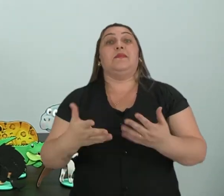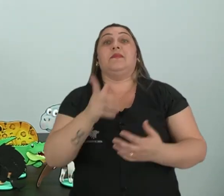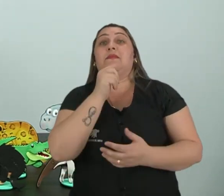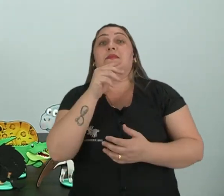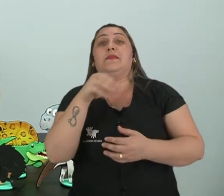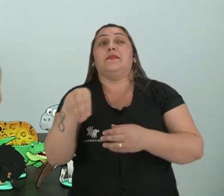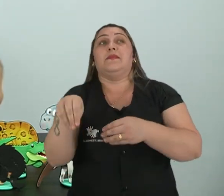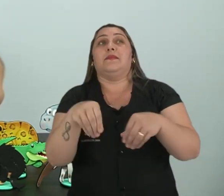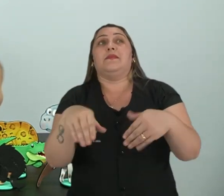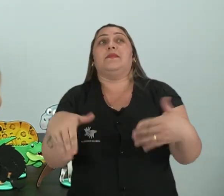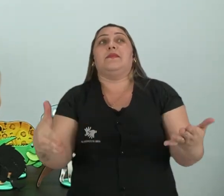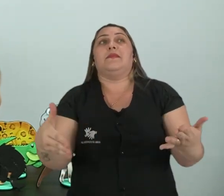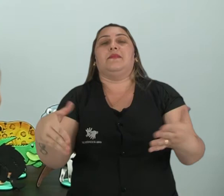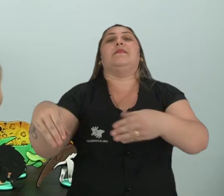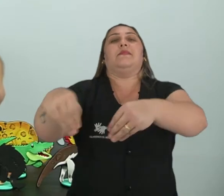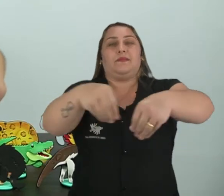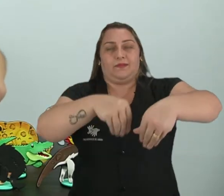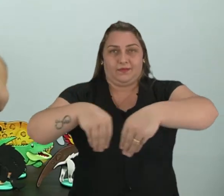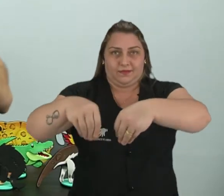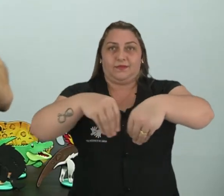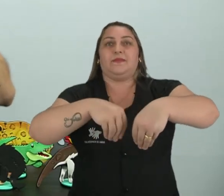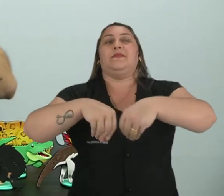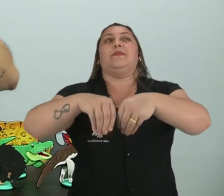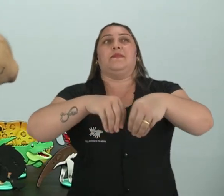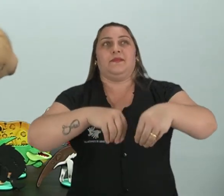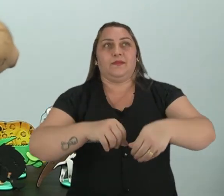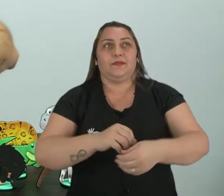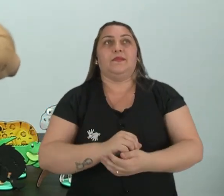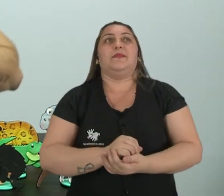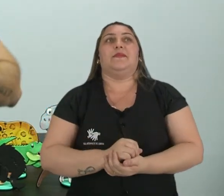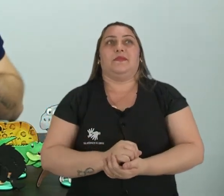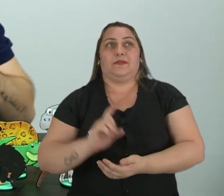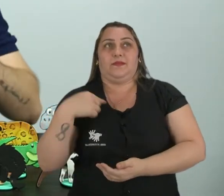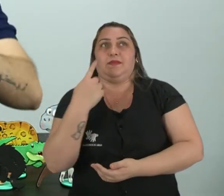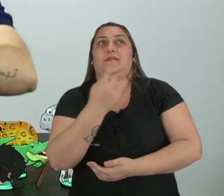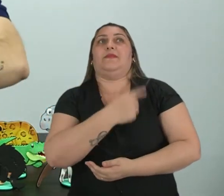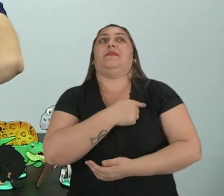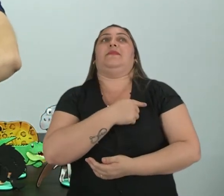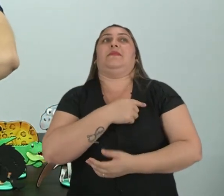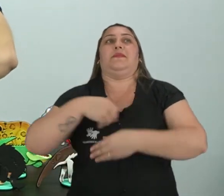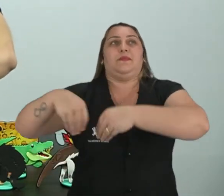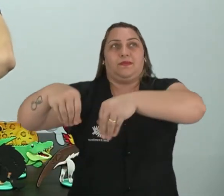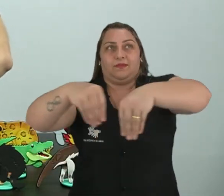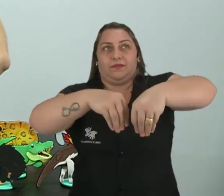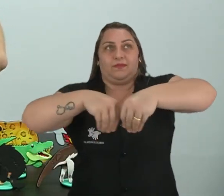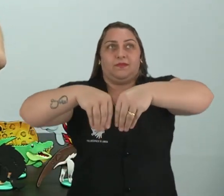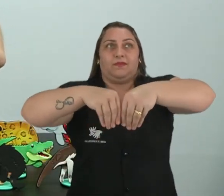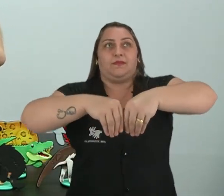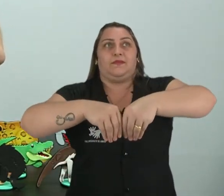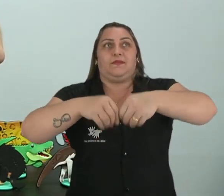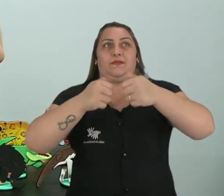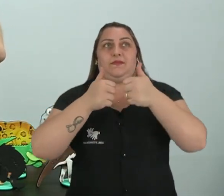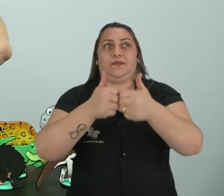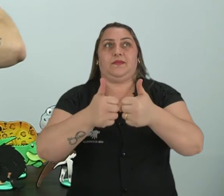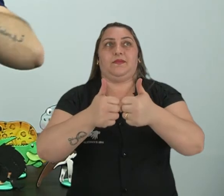Ele é terrestre, ok? Ele é da nossa terra. Ele é terrestre, viu?